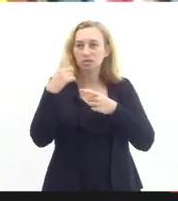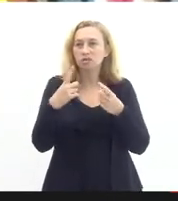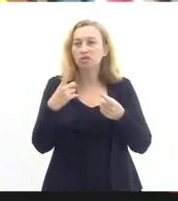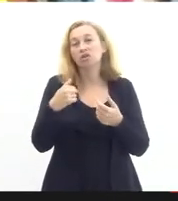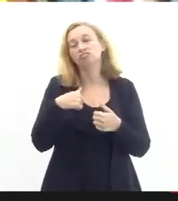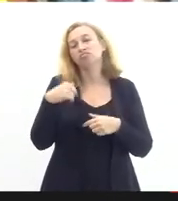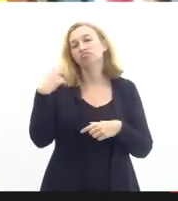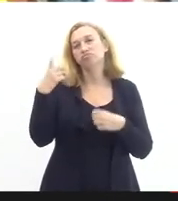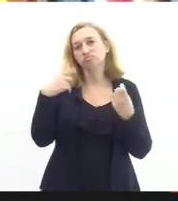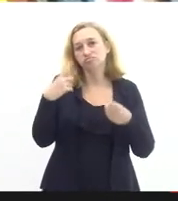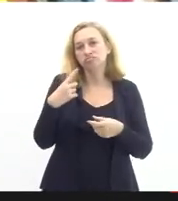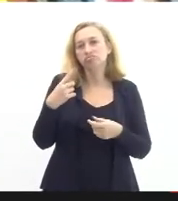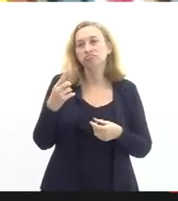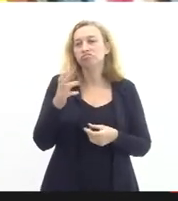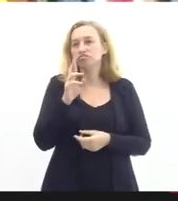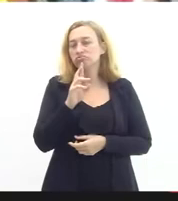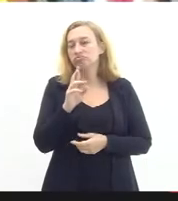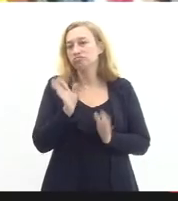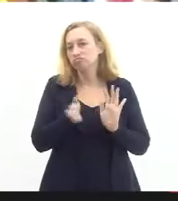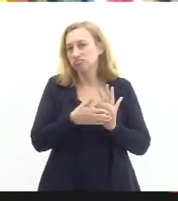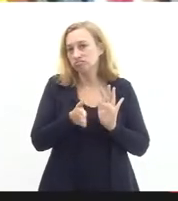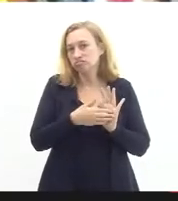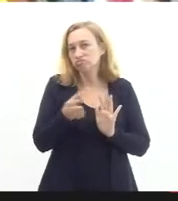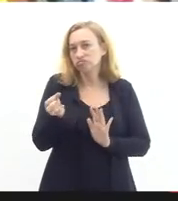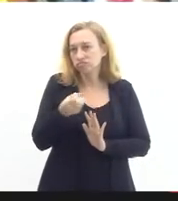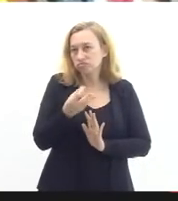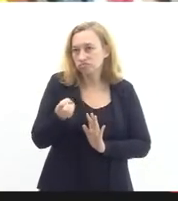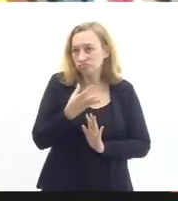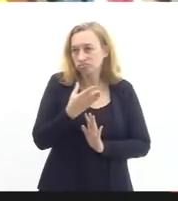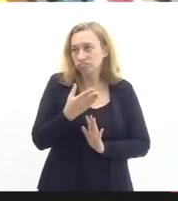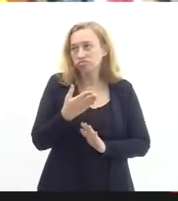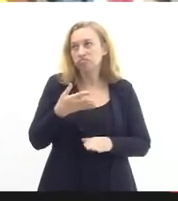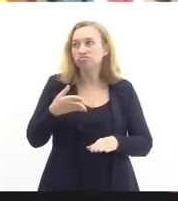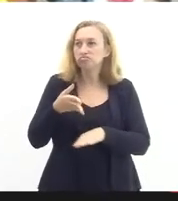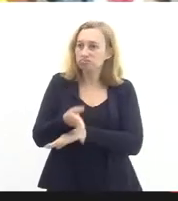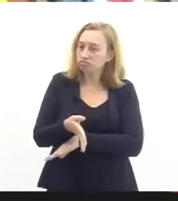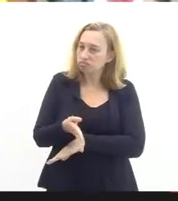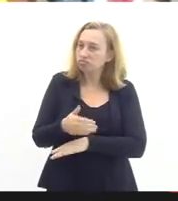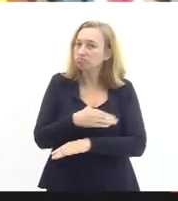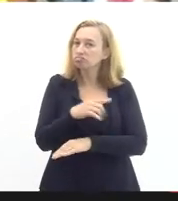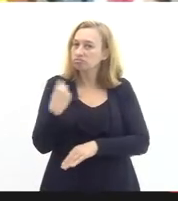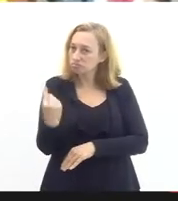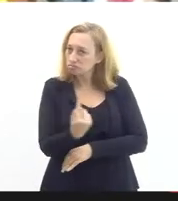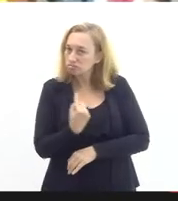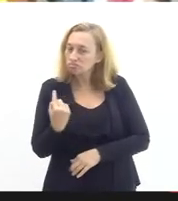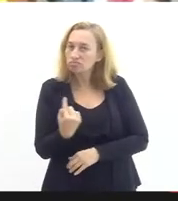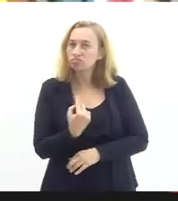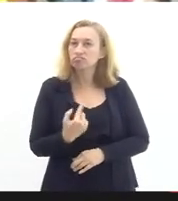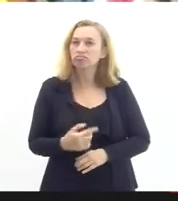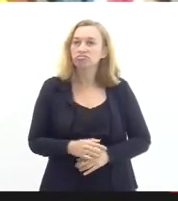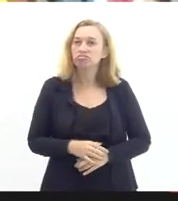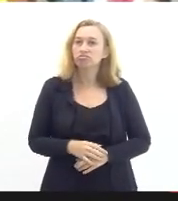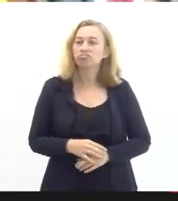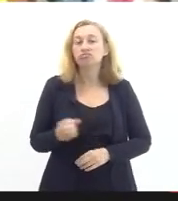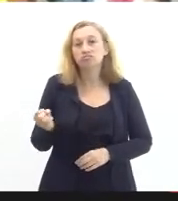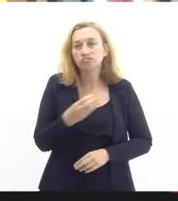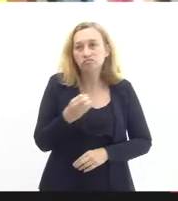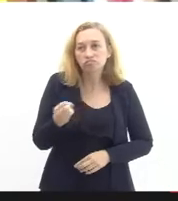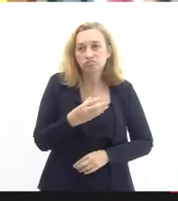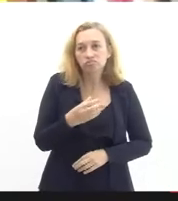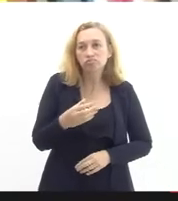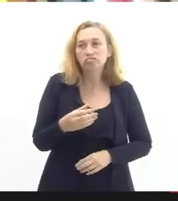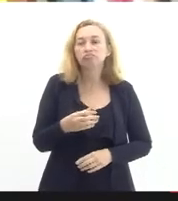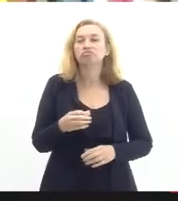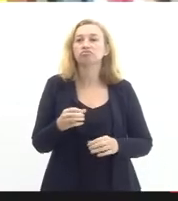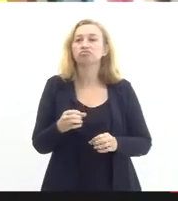que eu tenho tem chegado até todos nós não é do novo ensino